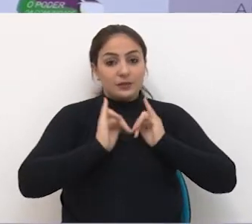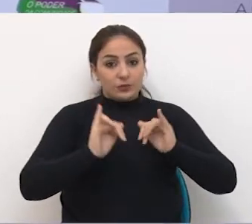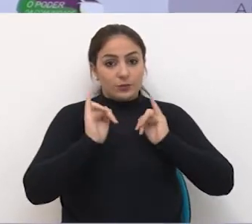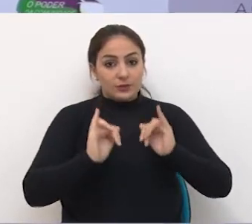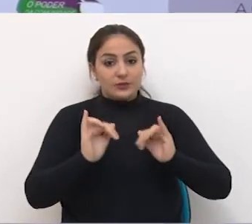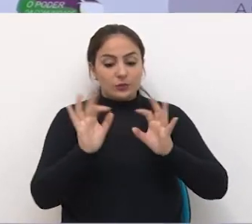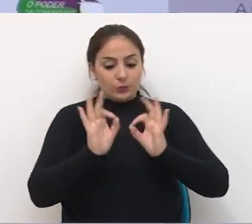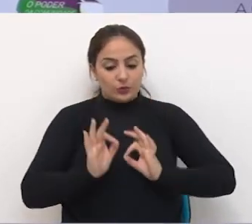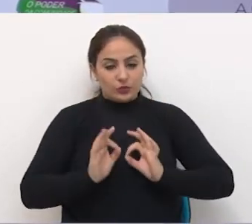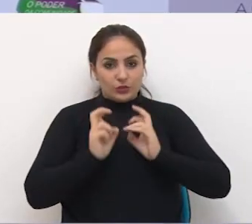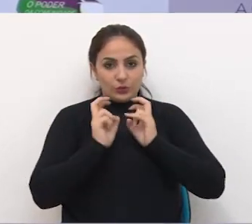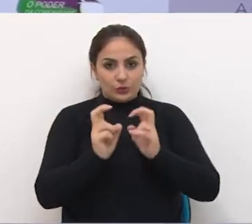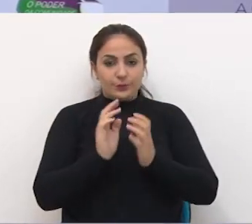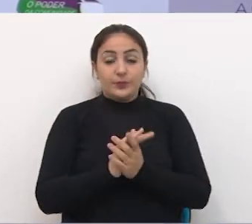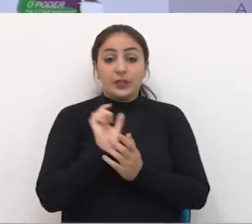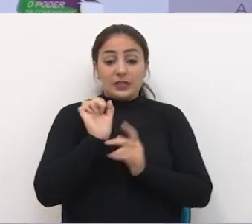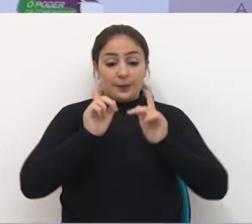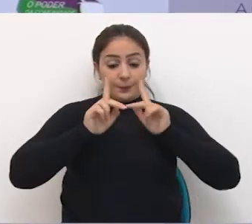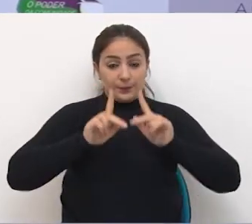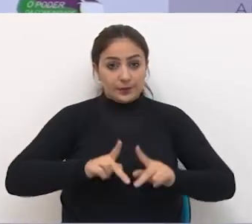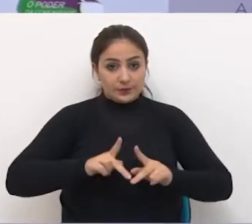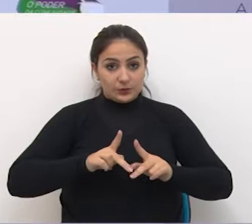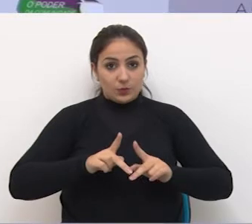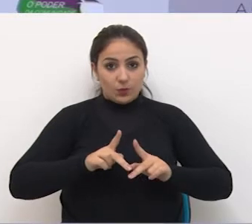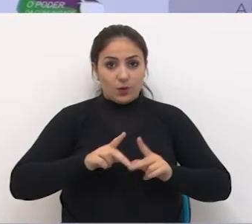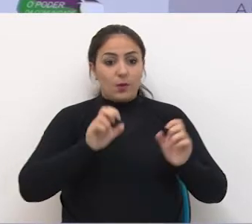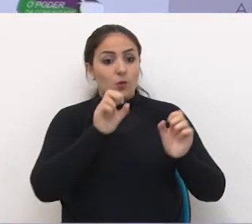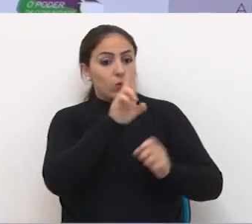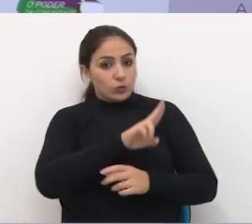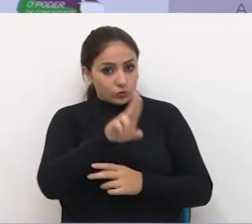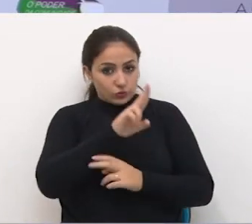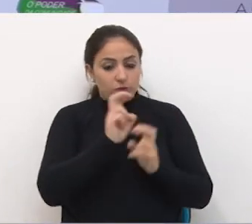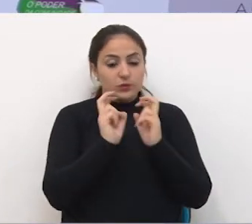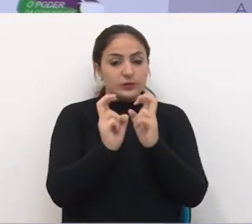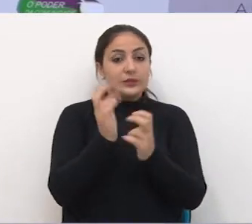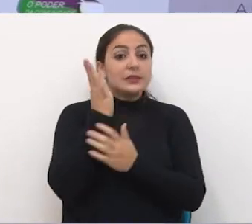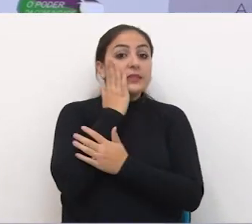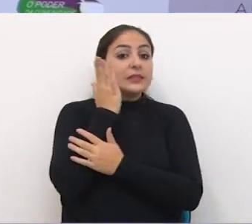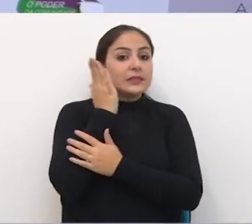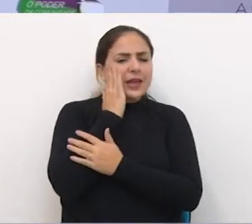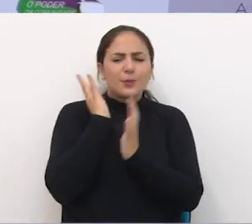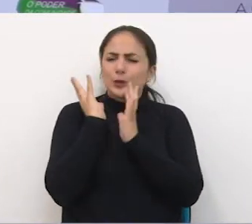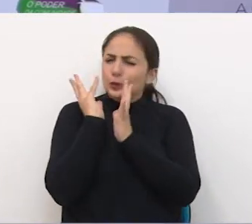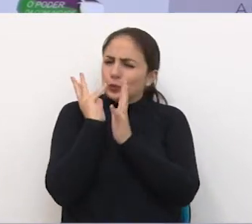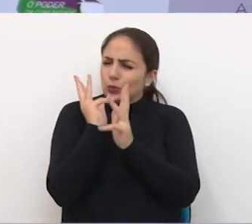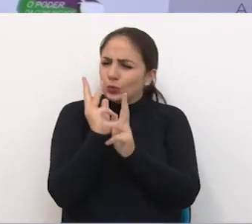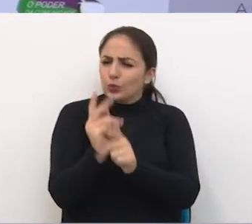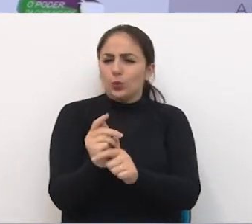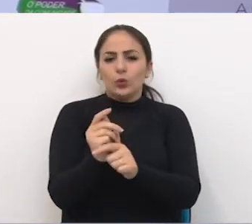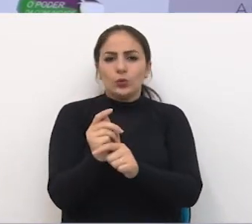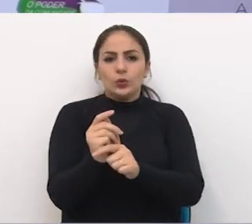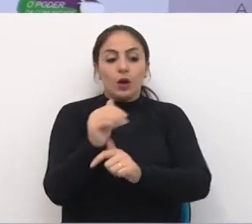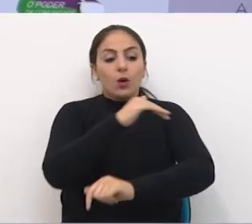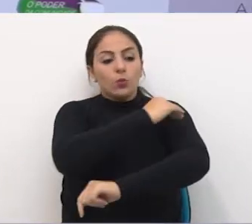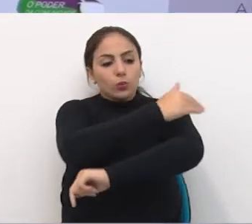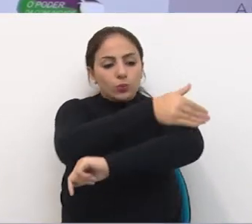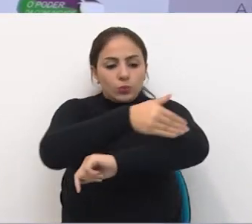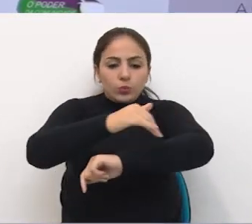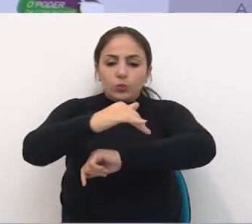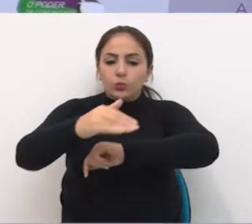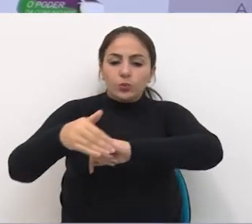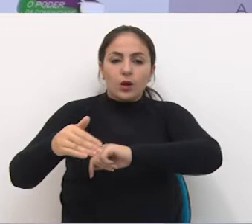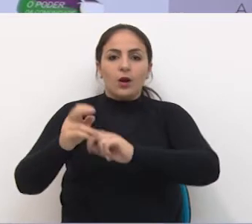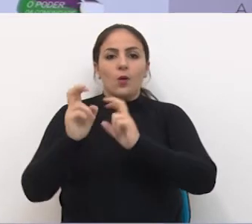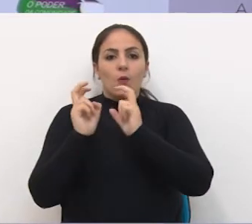trajetos Dos transportes coletivos De modo que aquelas pessoas Que porventura Venham a utilizar O transporte público Saibam todos os trajetos Que o ônibus Irá fazer